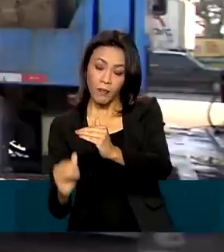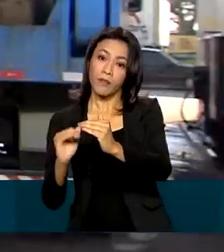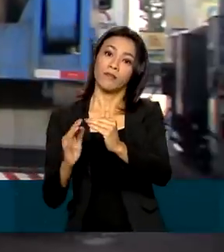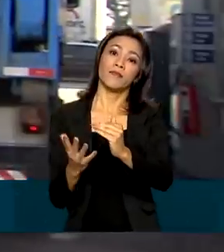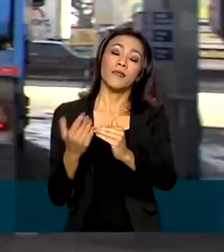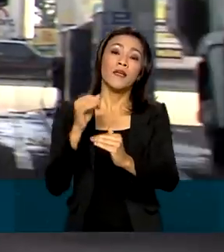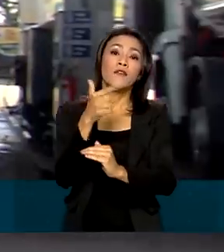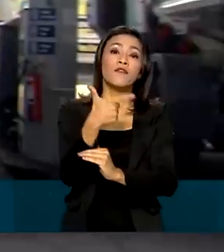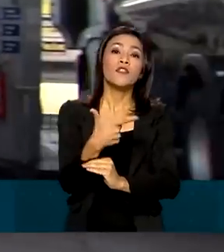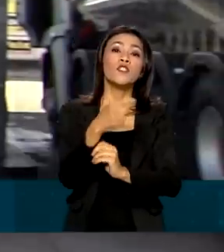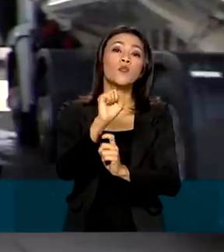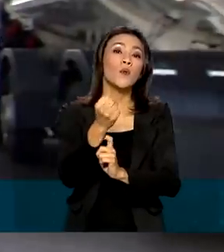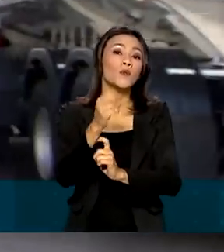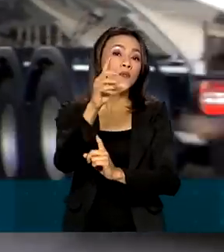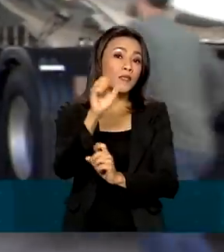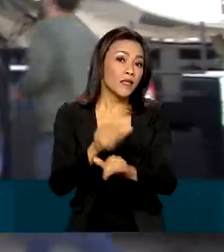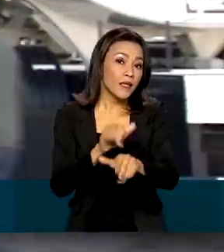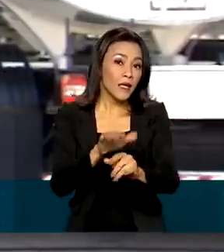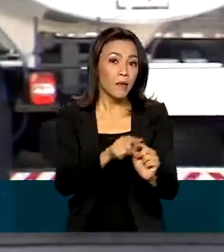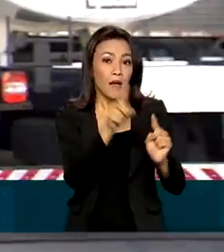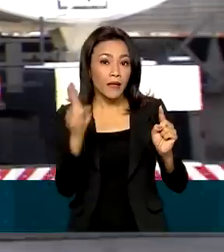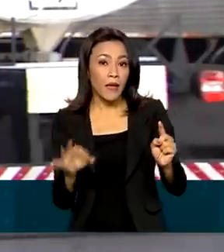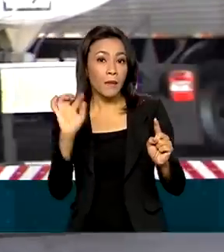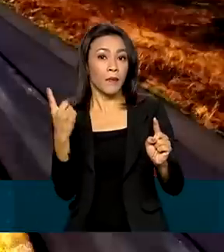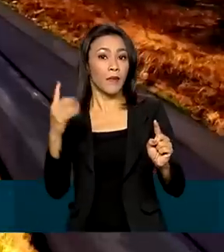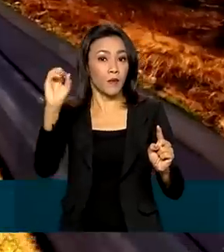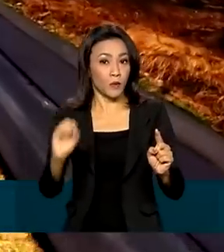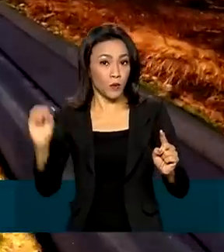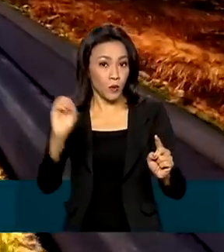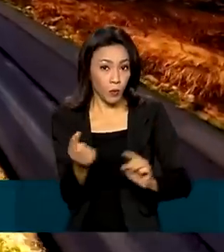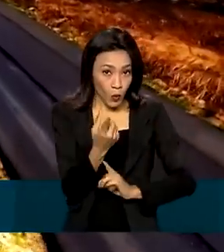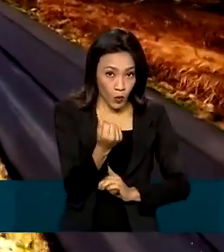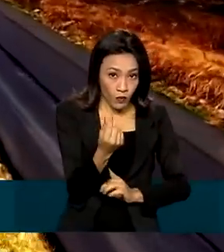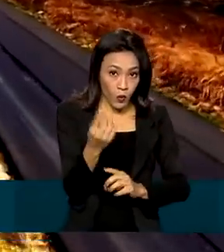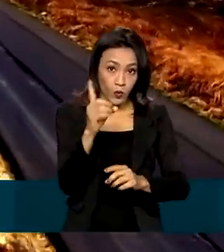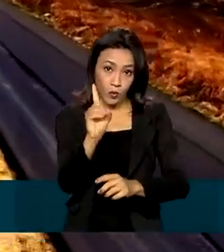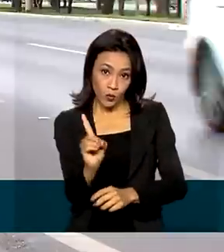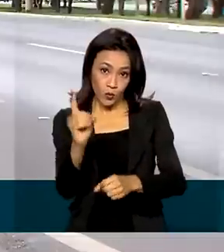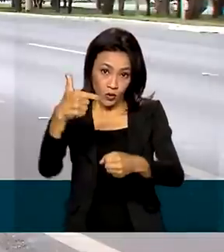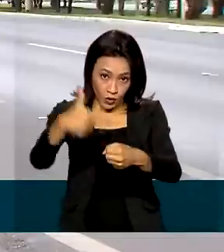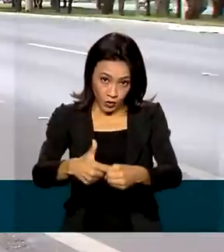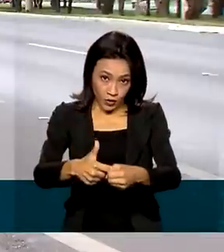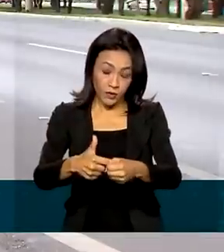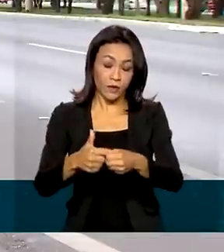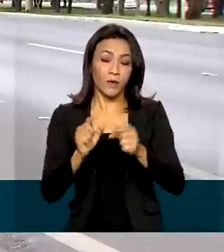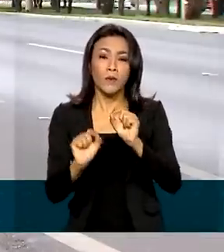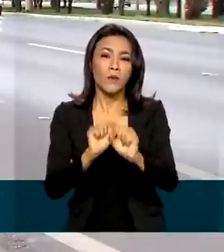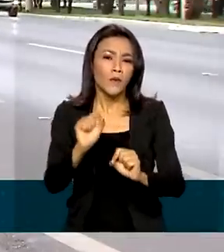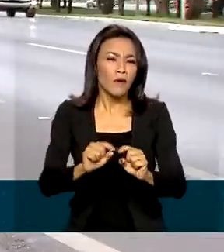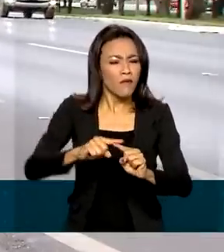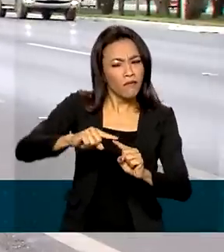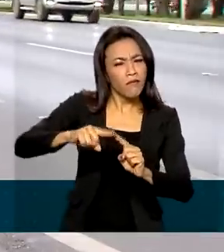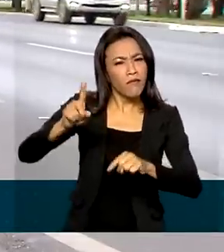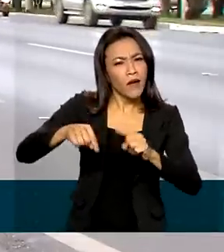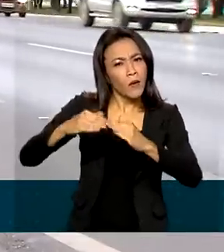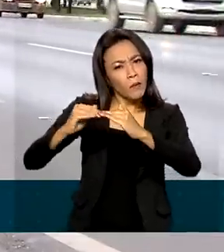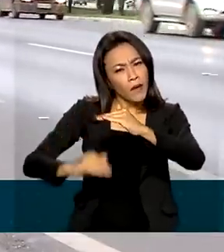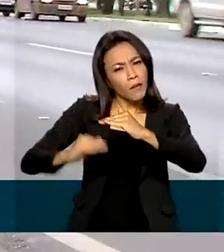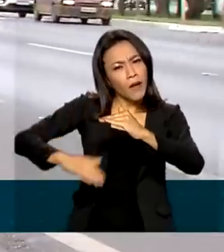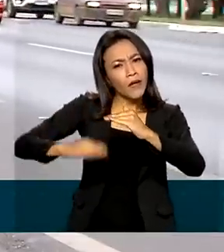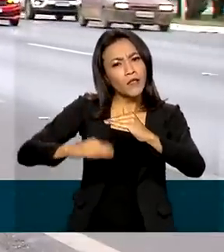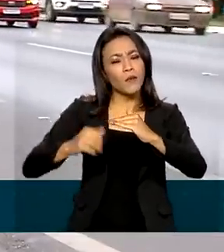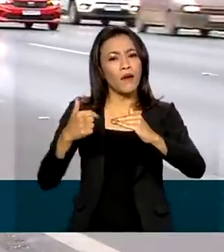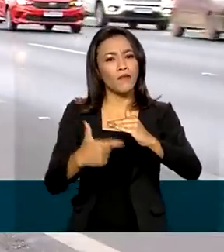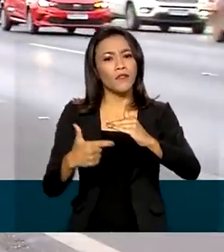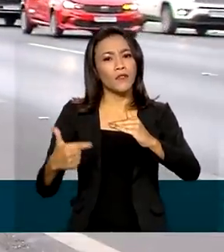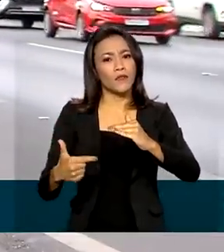Entre 28 de setembro e 1 de outubro, o preço médio do diesel S10 ao consumidor variou para baixo em relação a